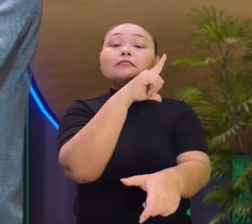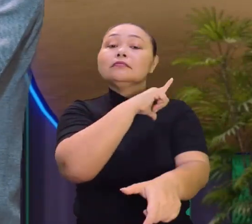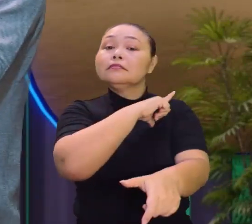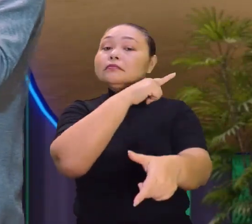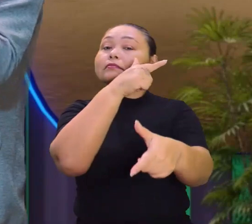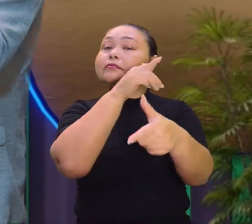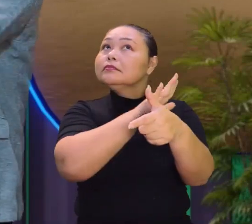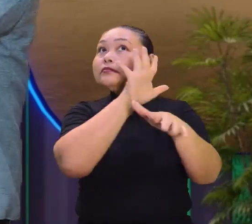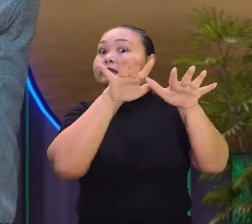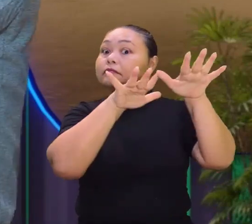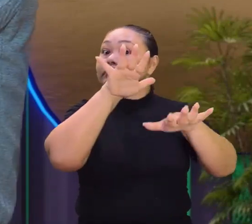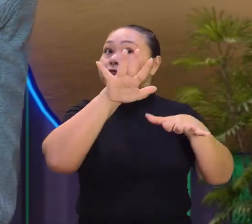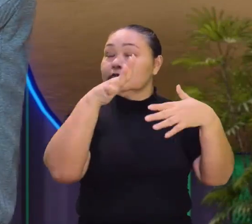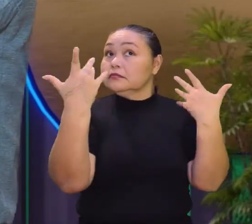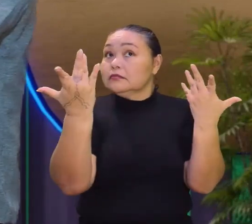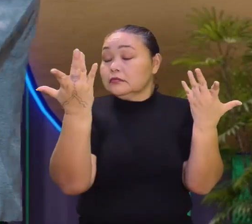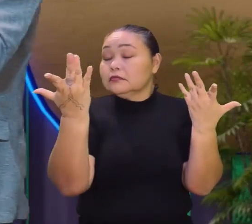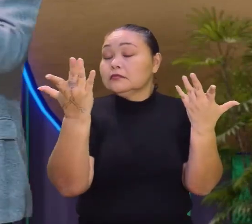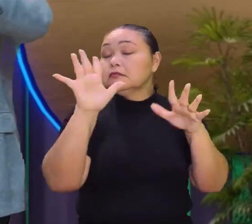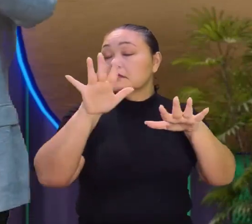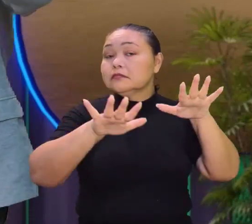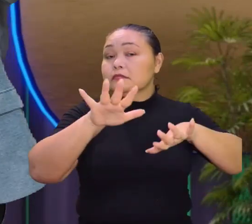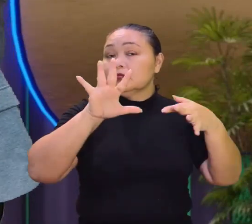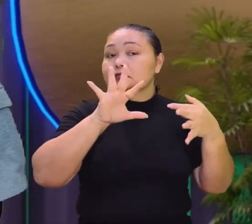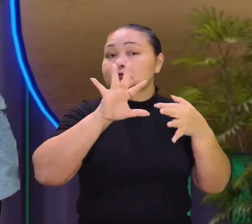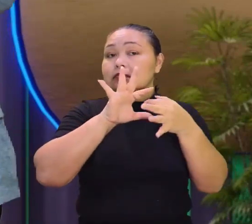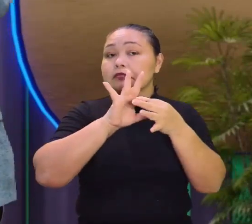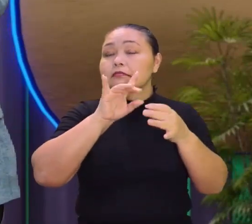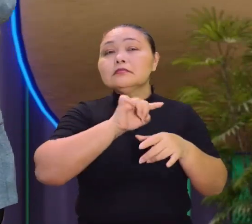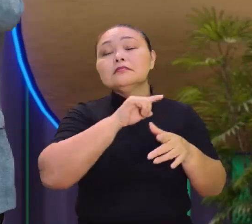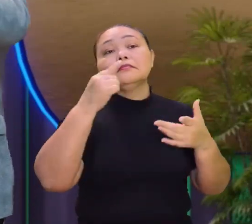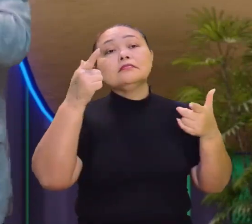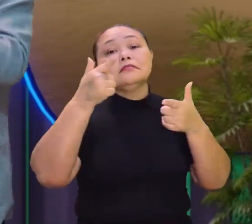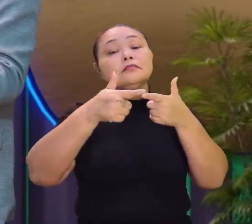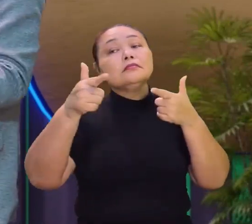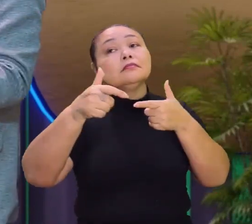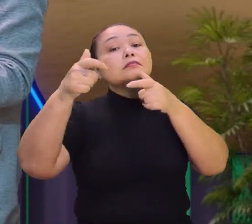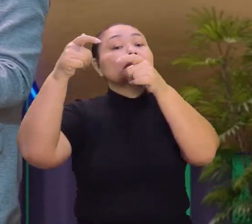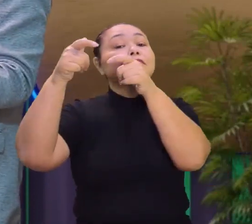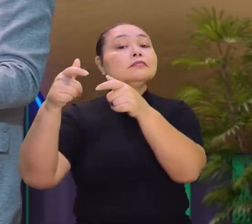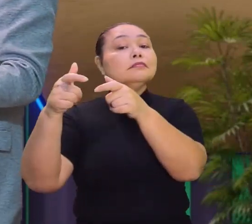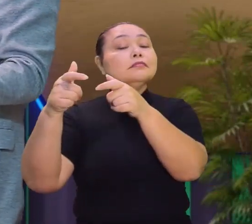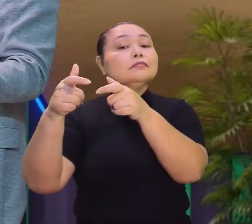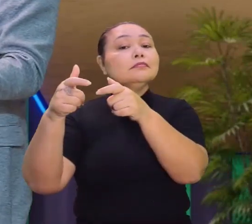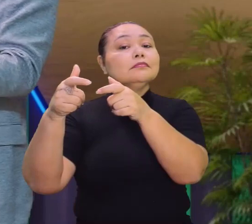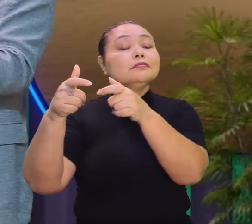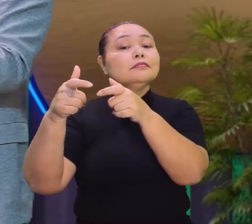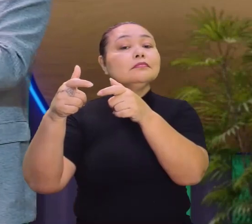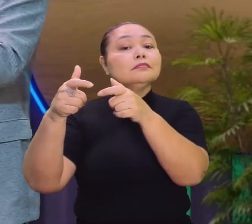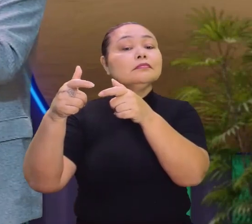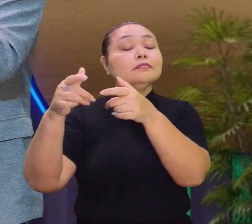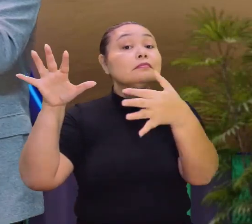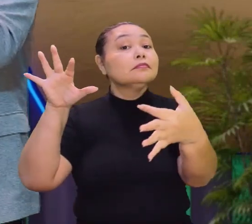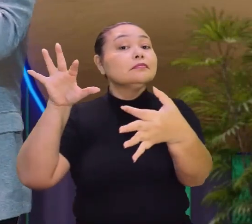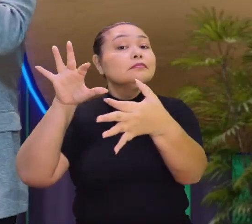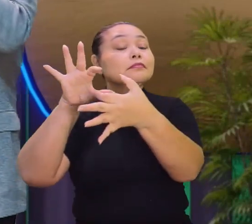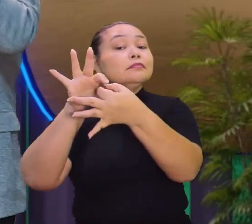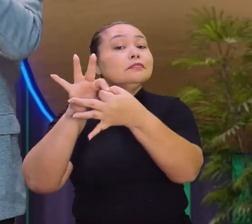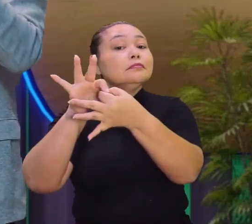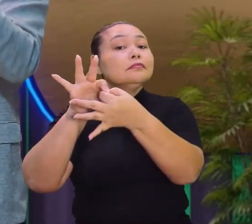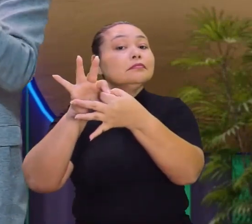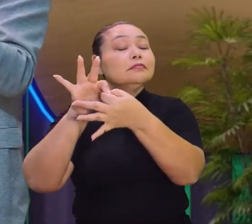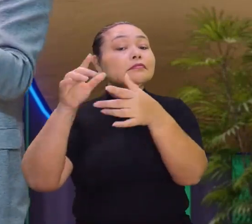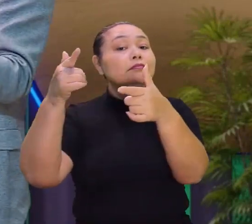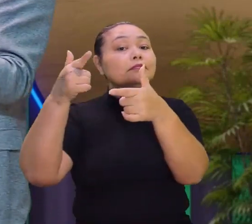ter um impacto, dependendo do que seja, vai ter um impacto aí na sua localidade, está relacionado